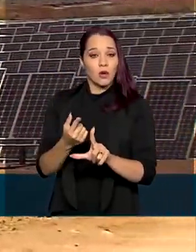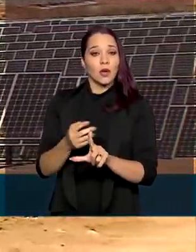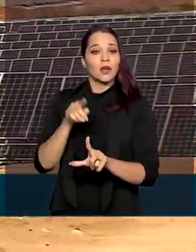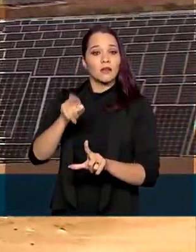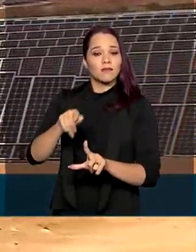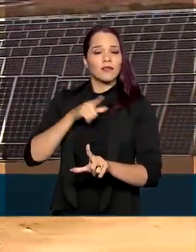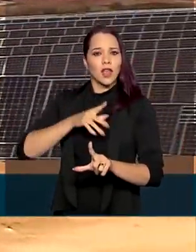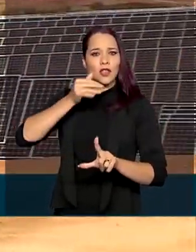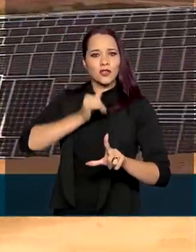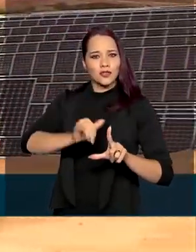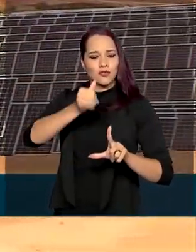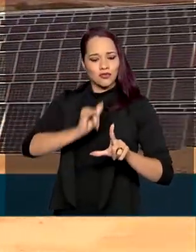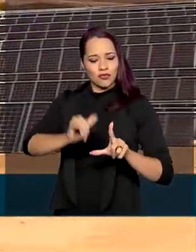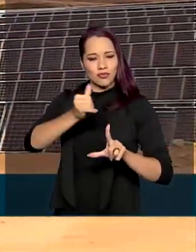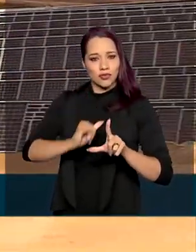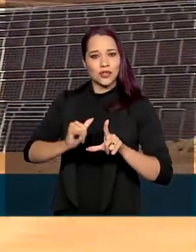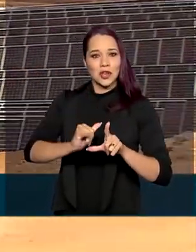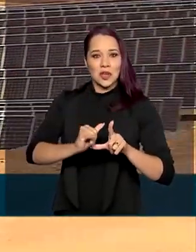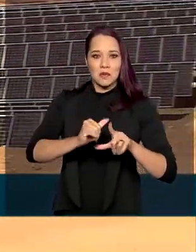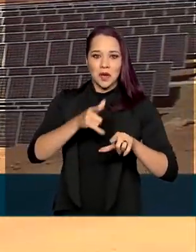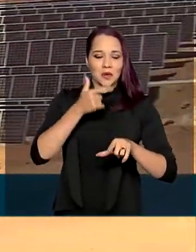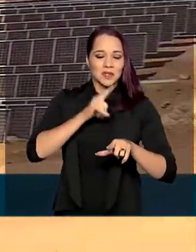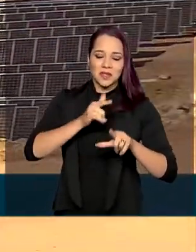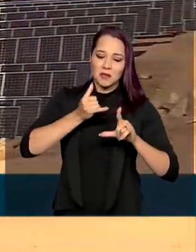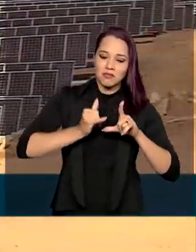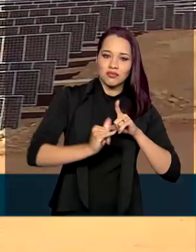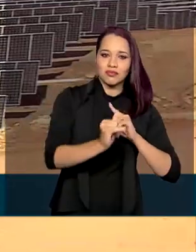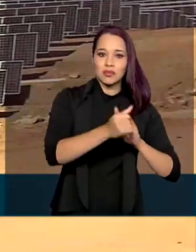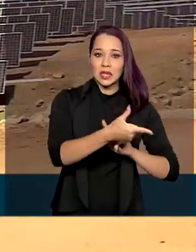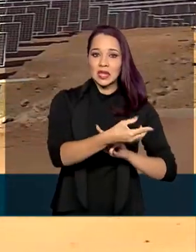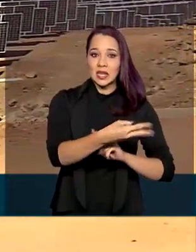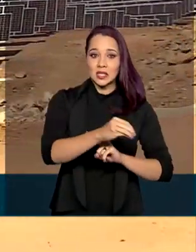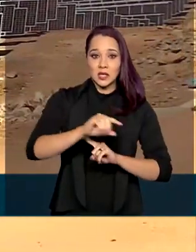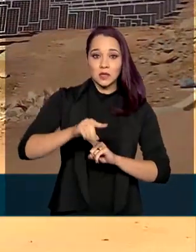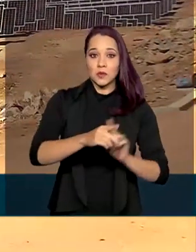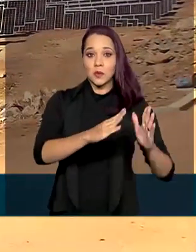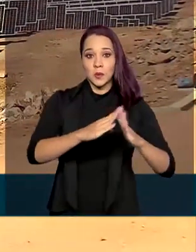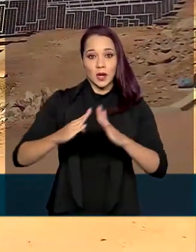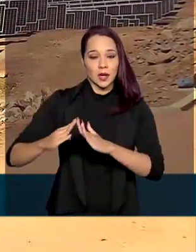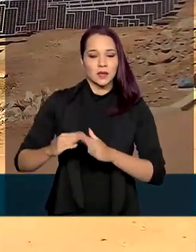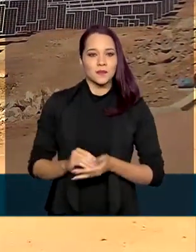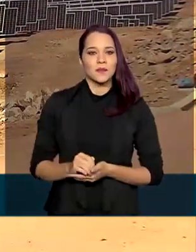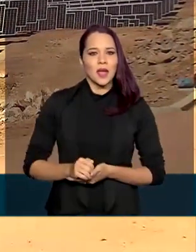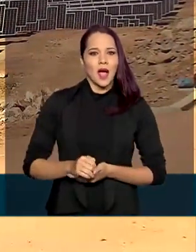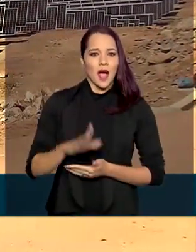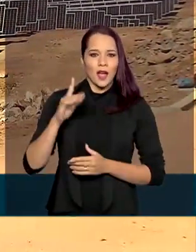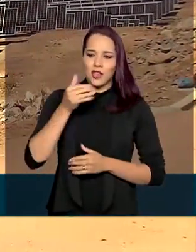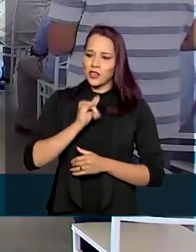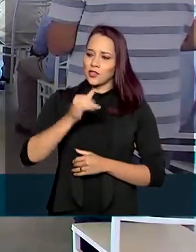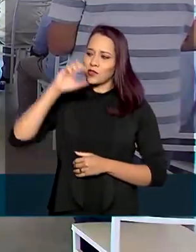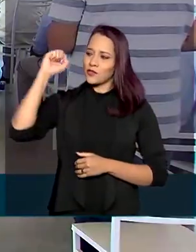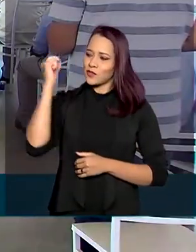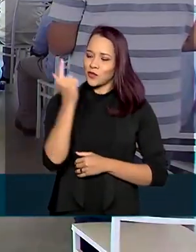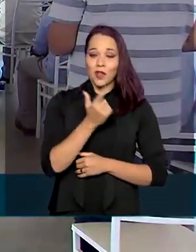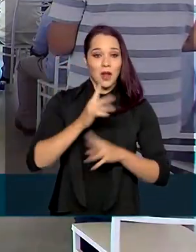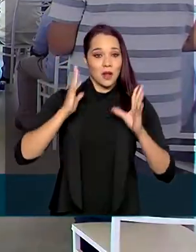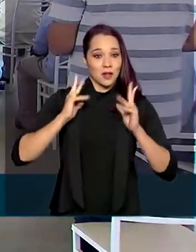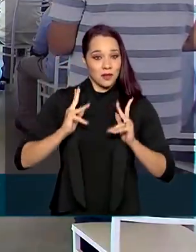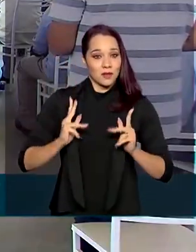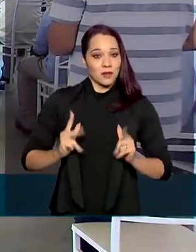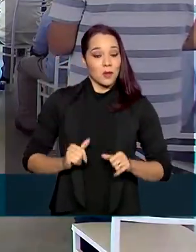energia suficiente para 300 mil casas. A energia solar é limpa e renovável e hoje